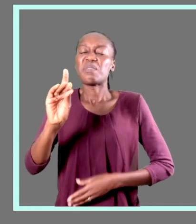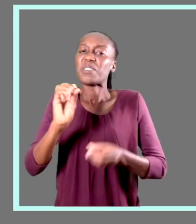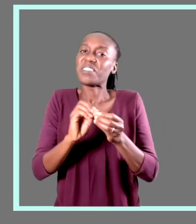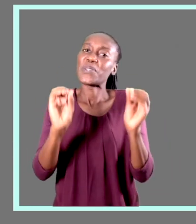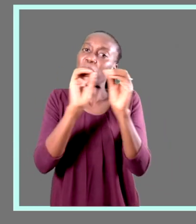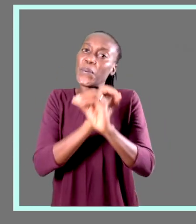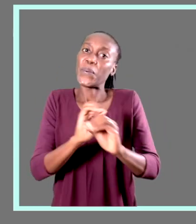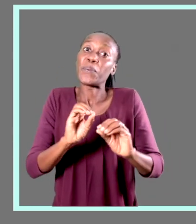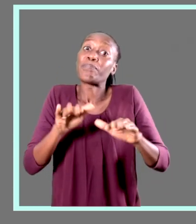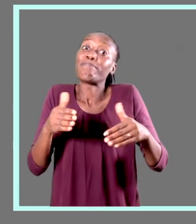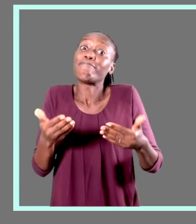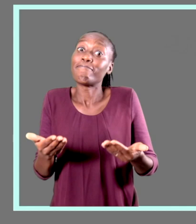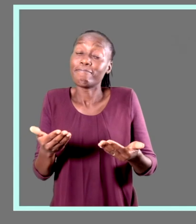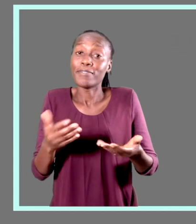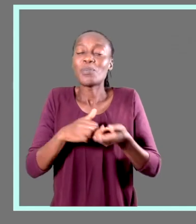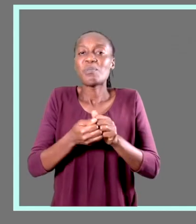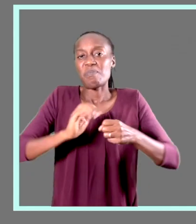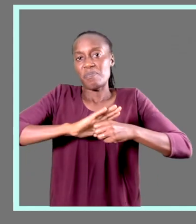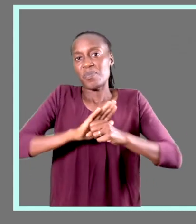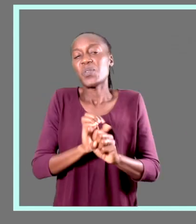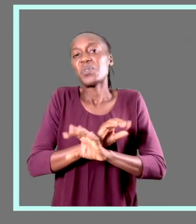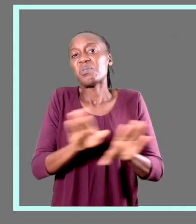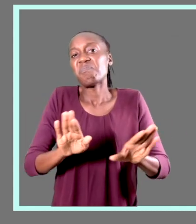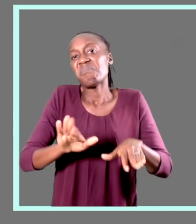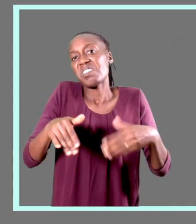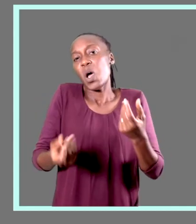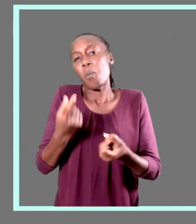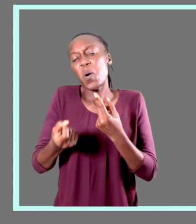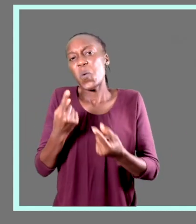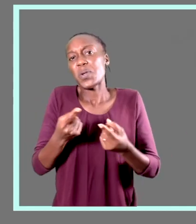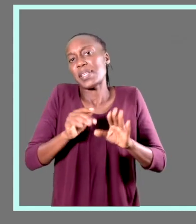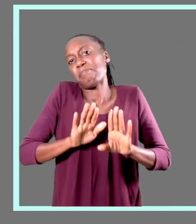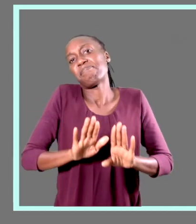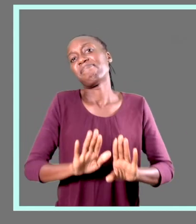por causa da pandemia, algumas coisas ficaram como permitidas.